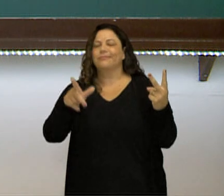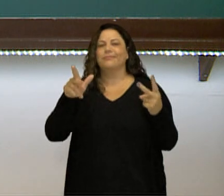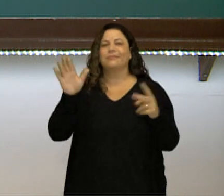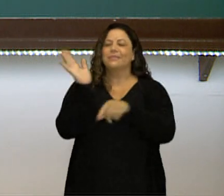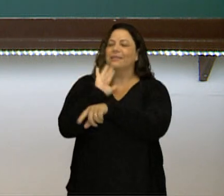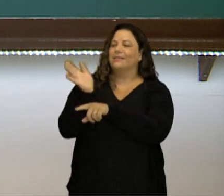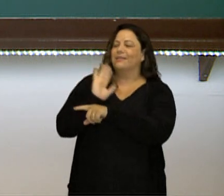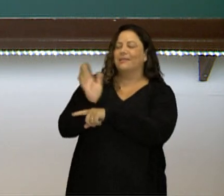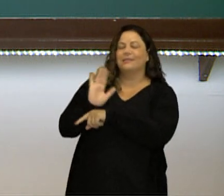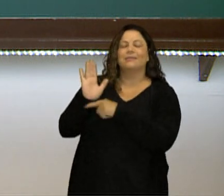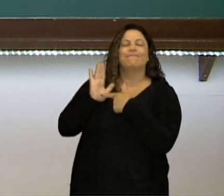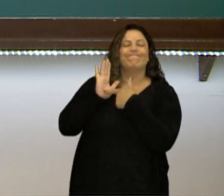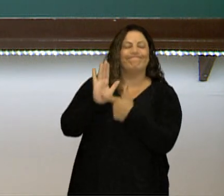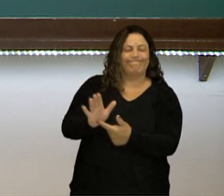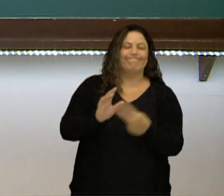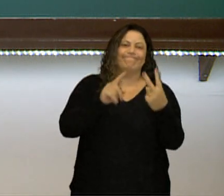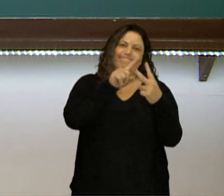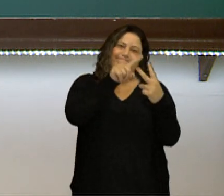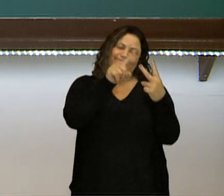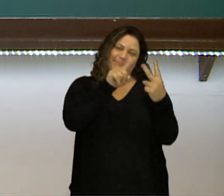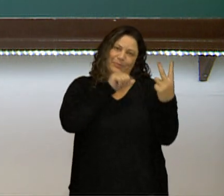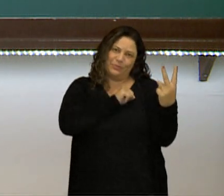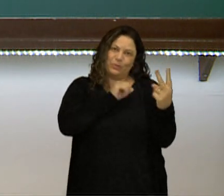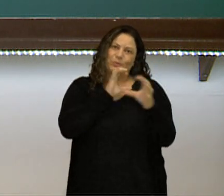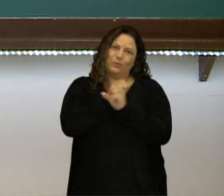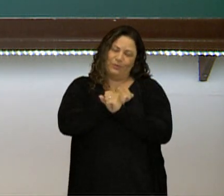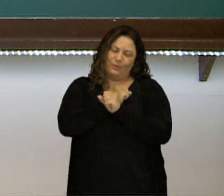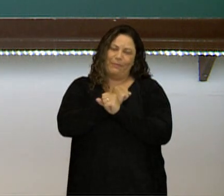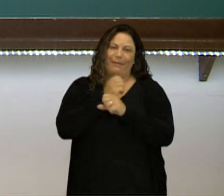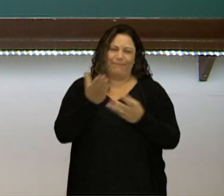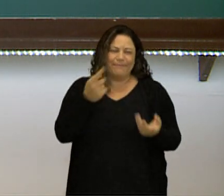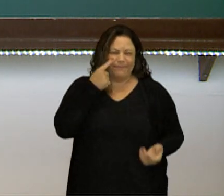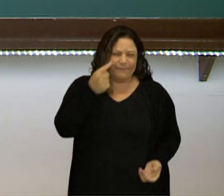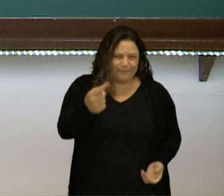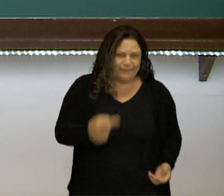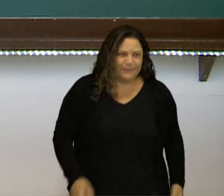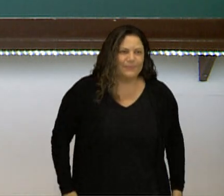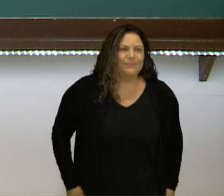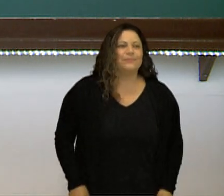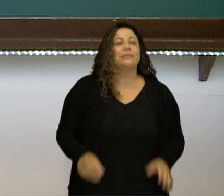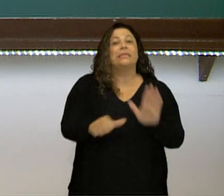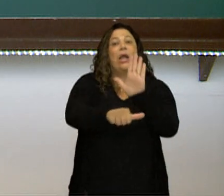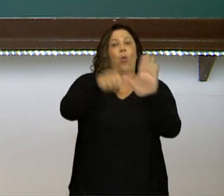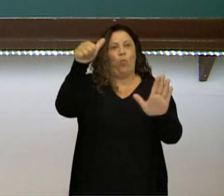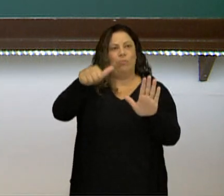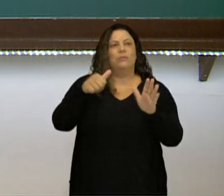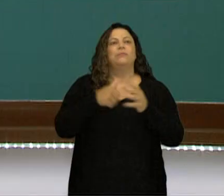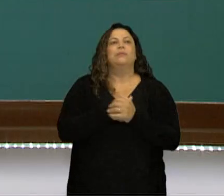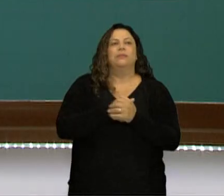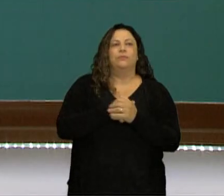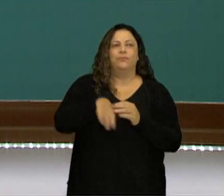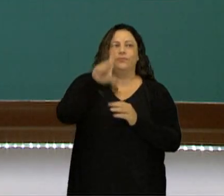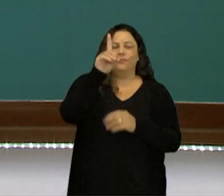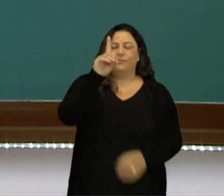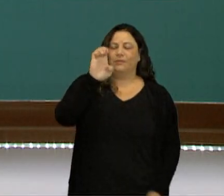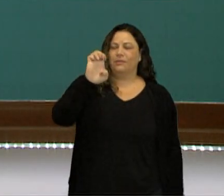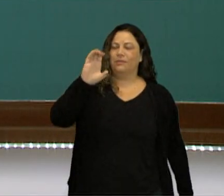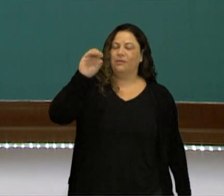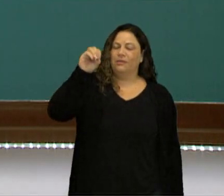dois jeitos diferentes da gente fazer essa soma. Vamos ver? O primeiro é por decomposição.